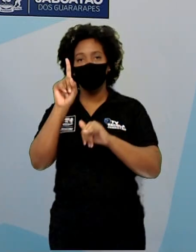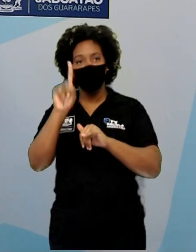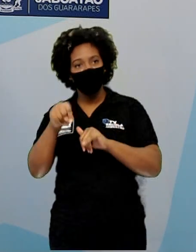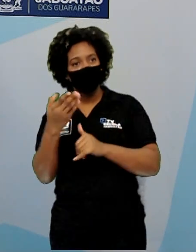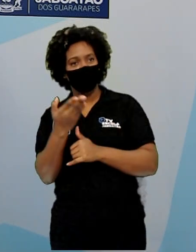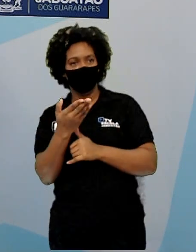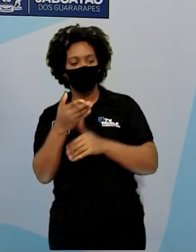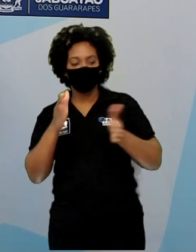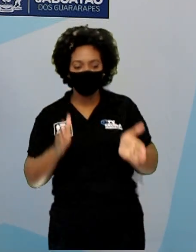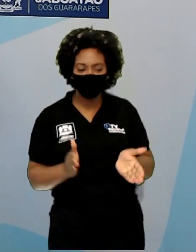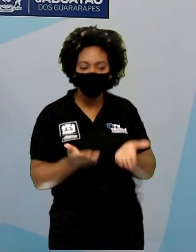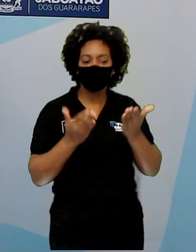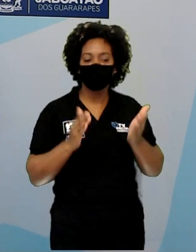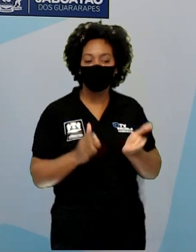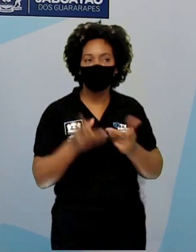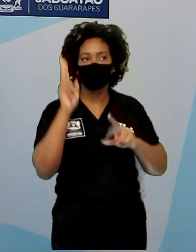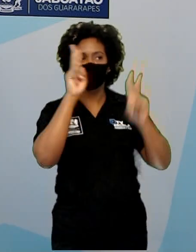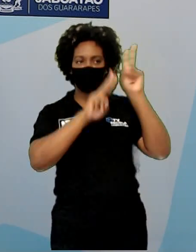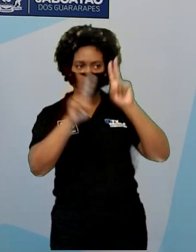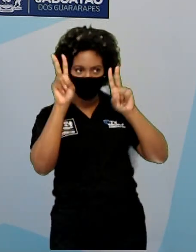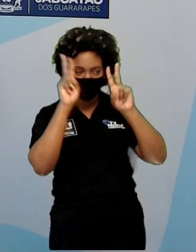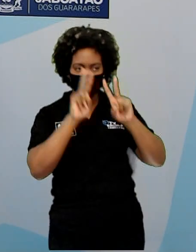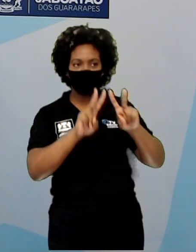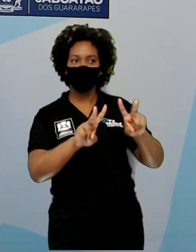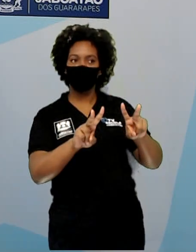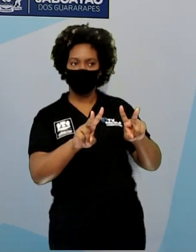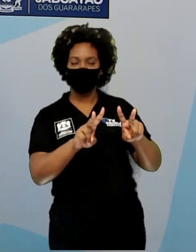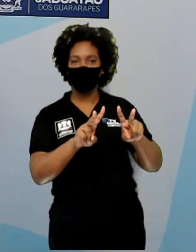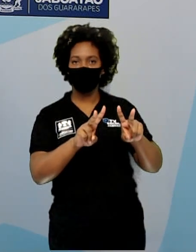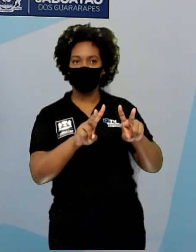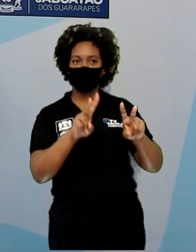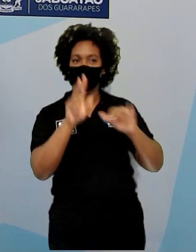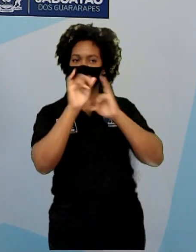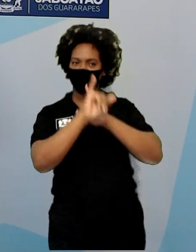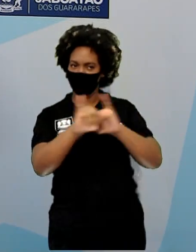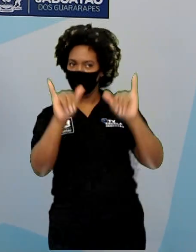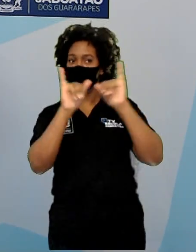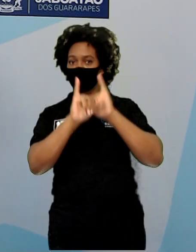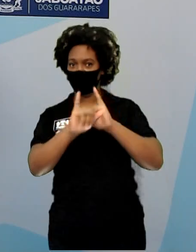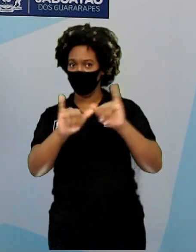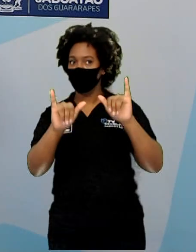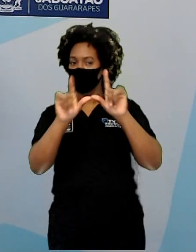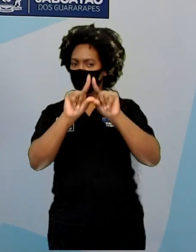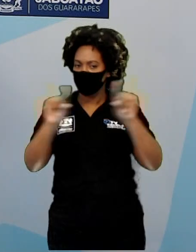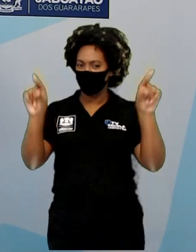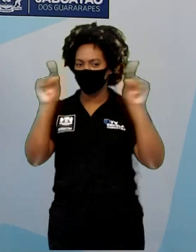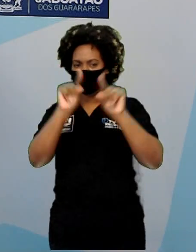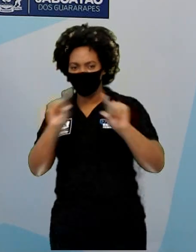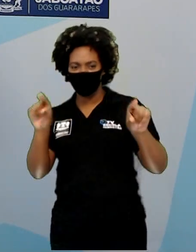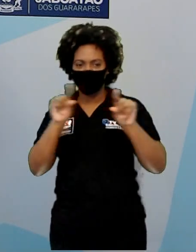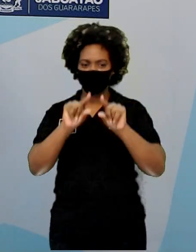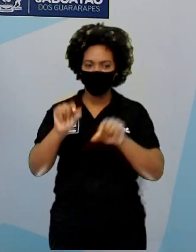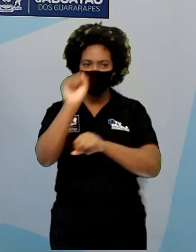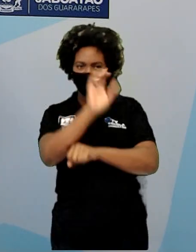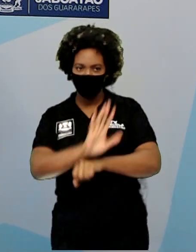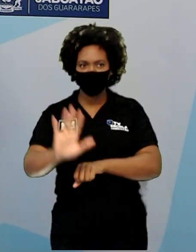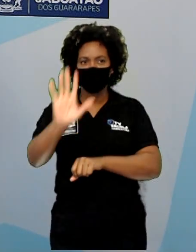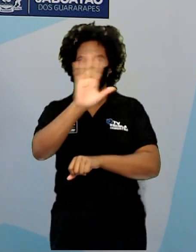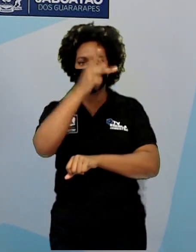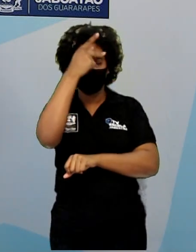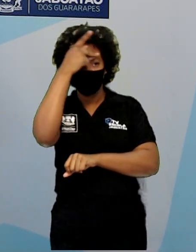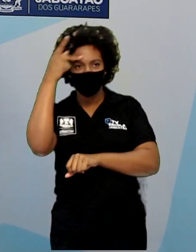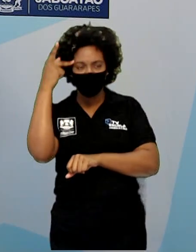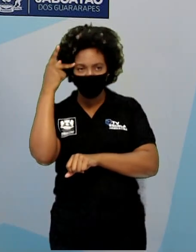Para que você olhe para aquele anúncio, Para aquela frase, aquela foto daquela pessoa